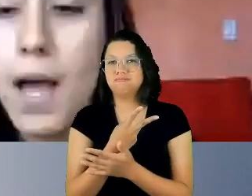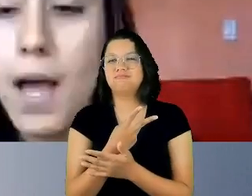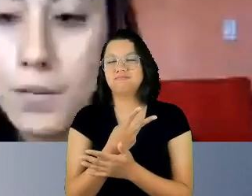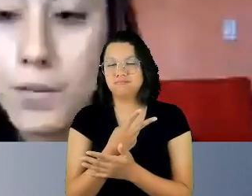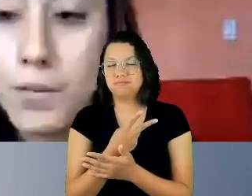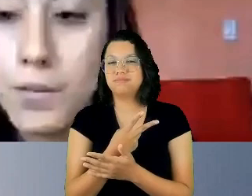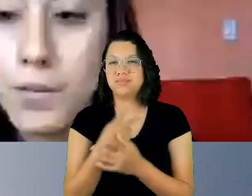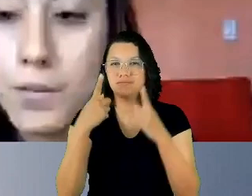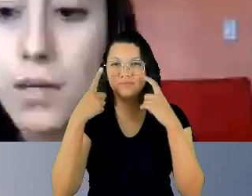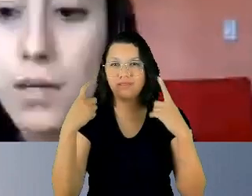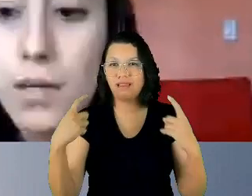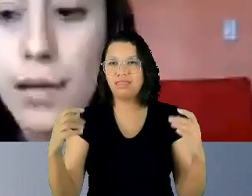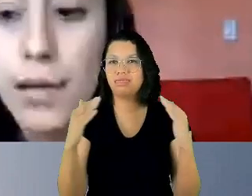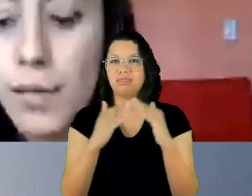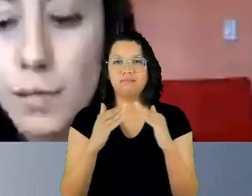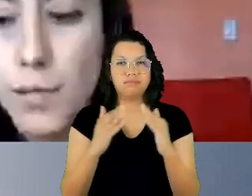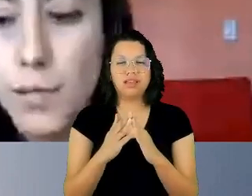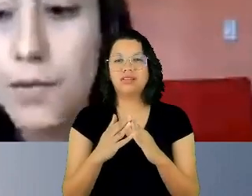aumentando